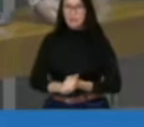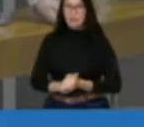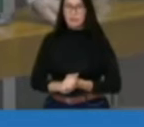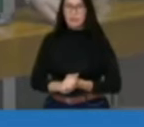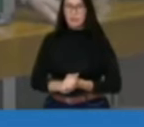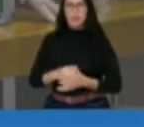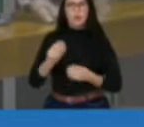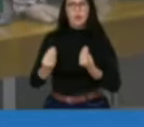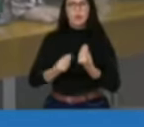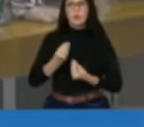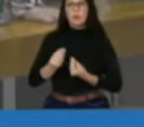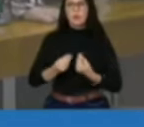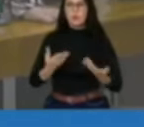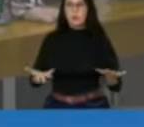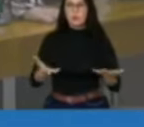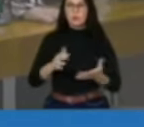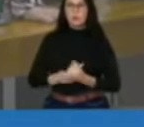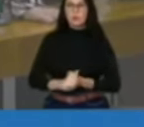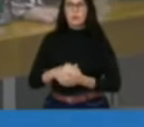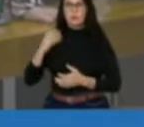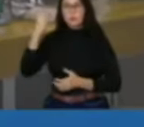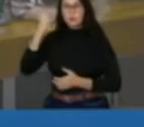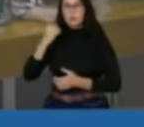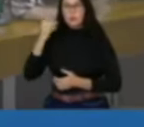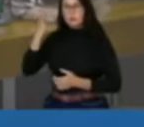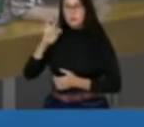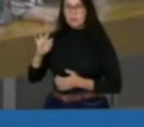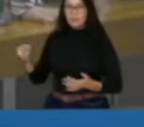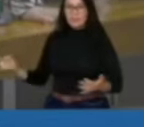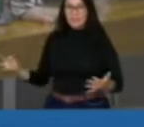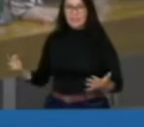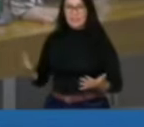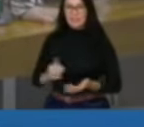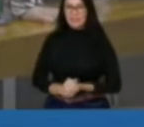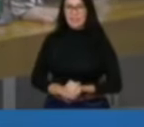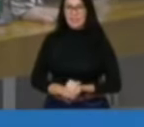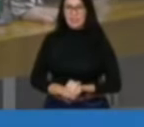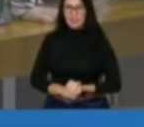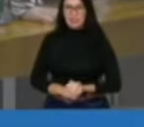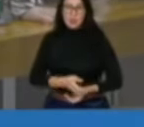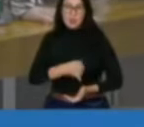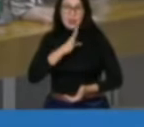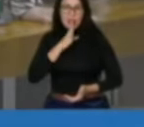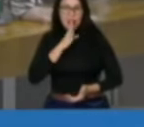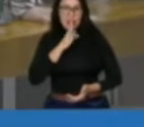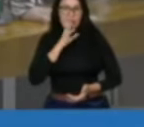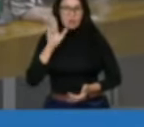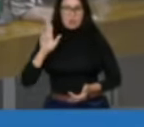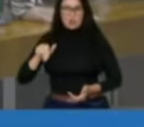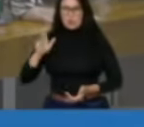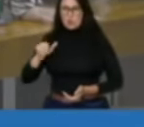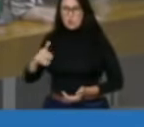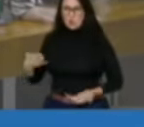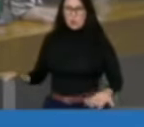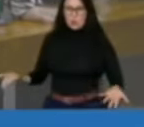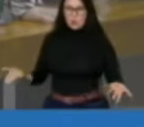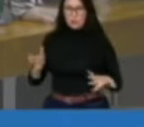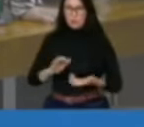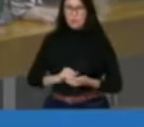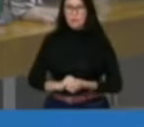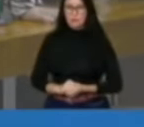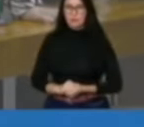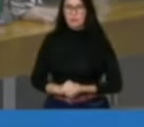que um deputado federal seja intimidado porque calado não será por um ministro do Supremo Tribunal Federal.